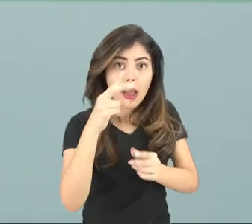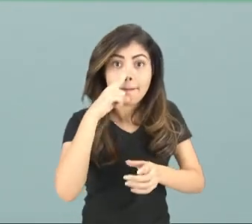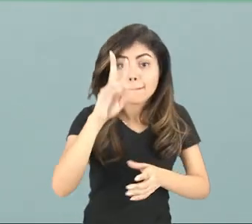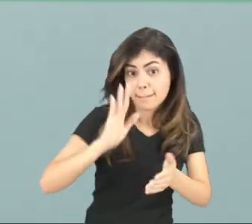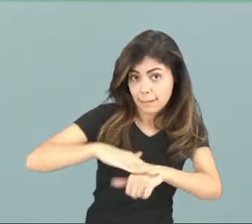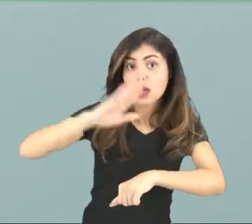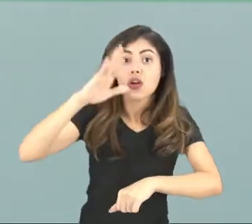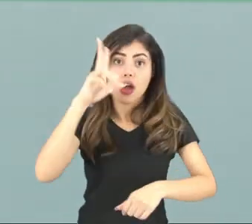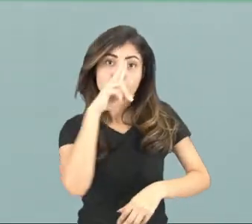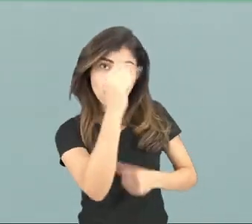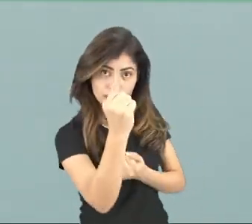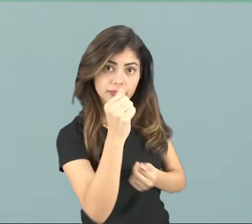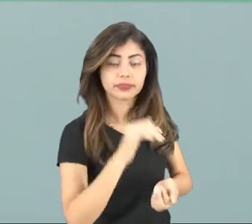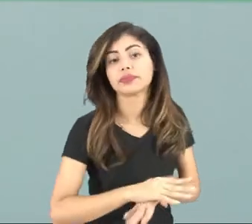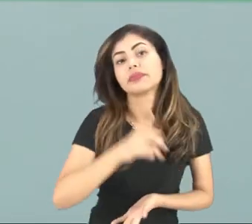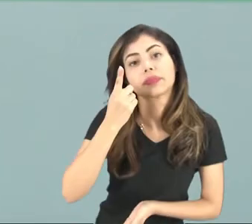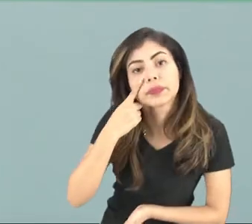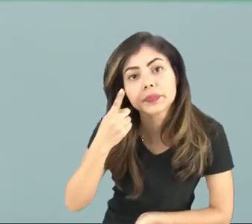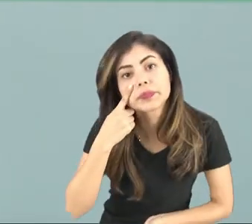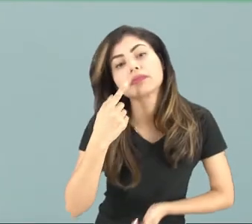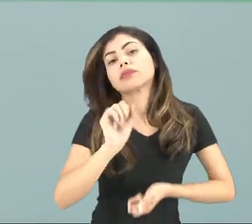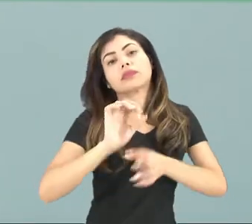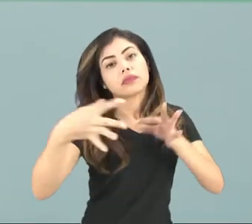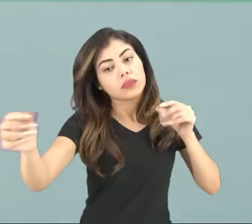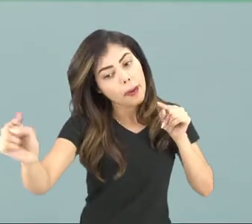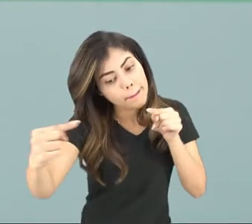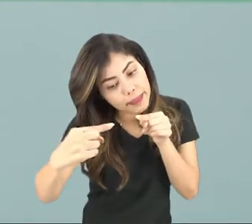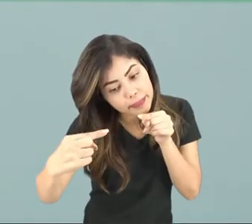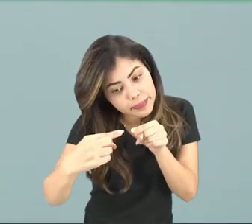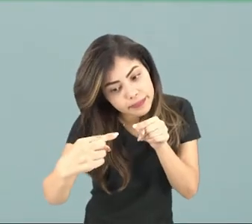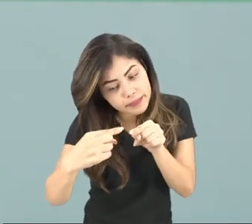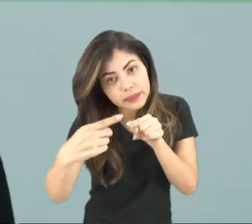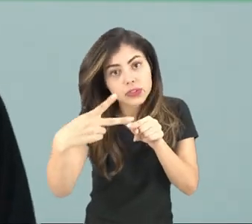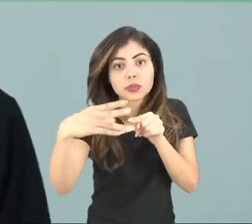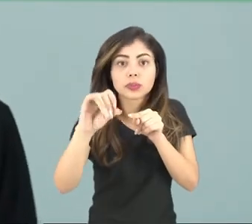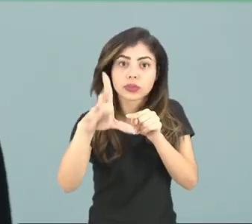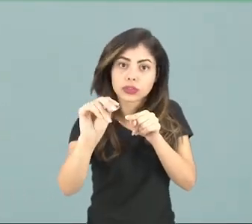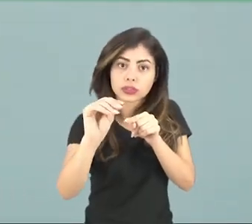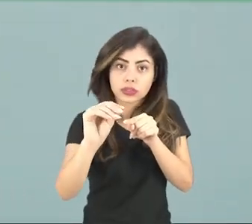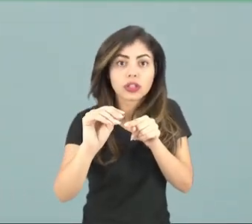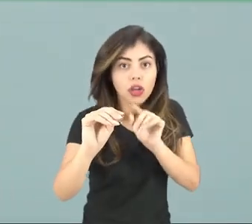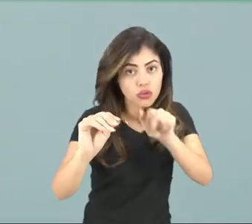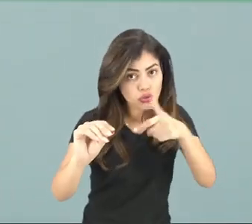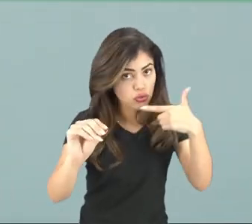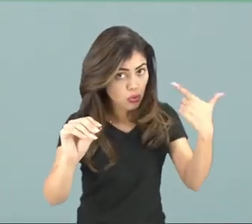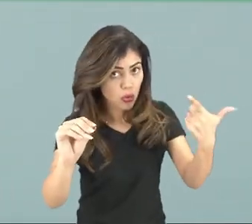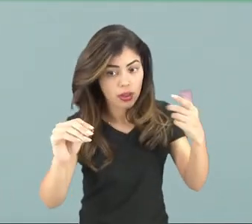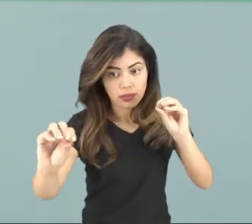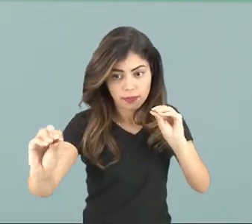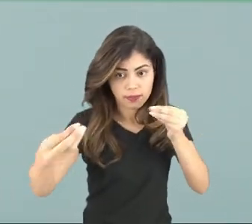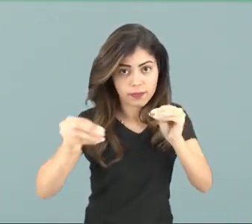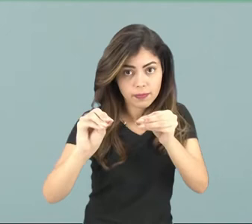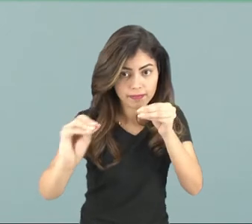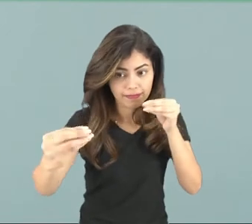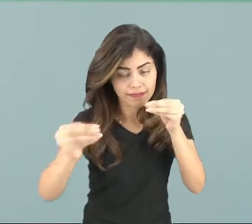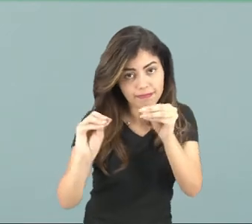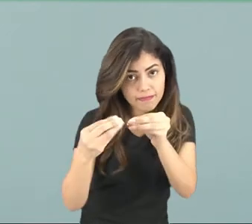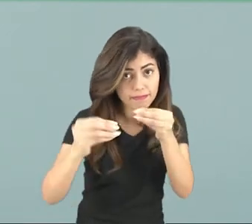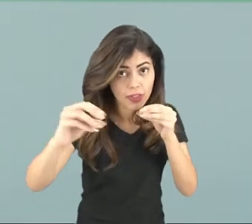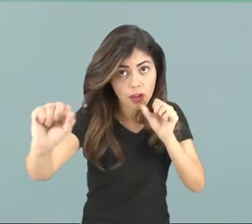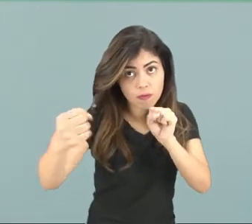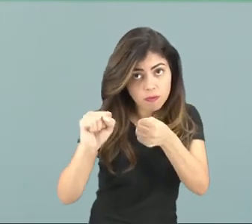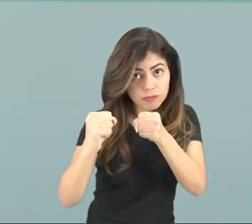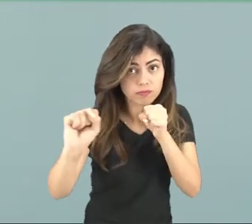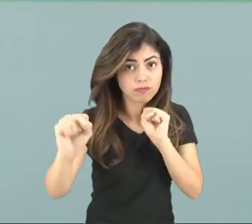a força. E aí você pode verificar que quanto mais próximo você coloca um polo do imã de outro, maior é a intensidade da